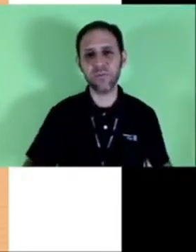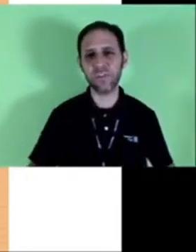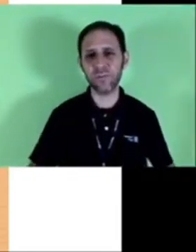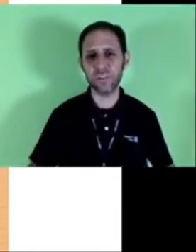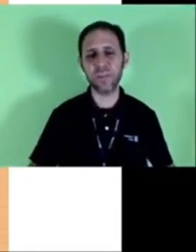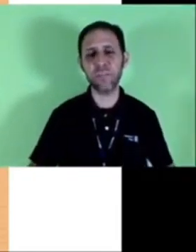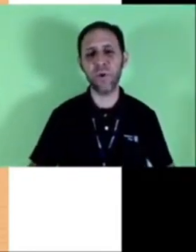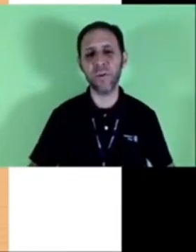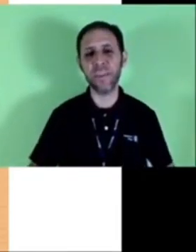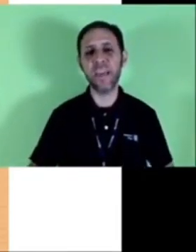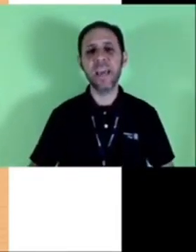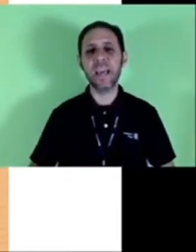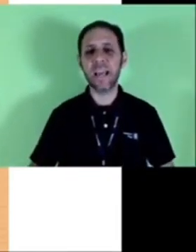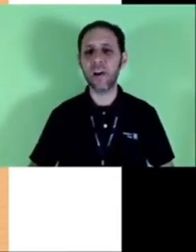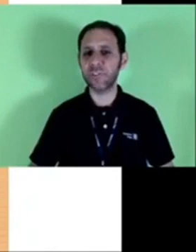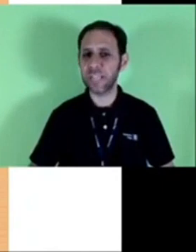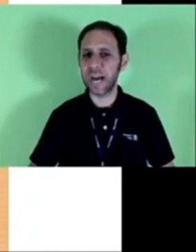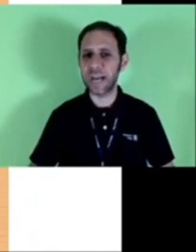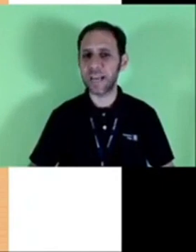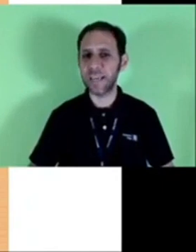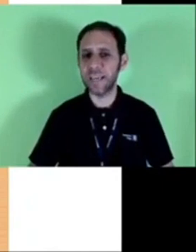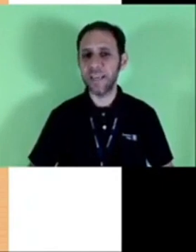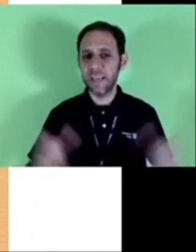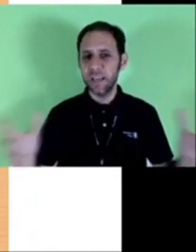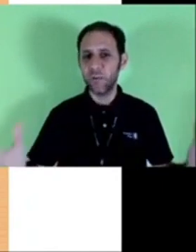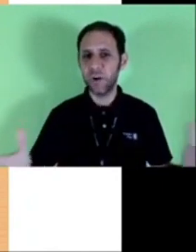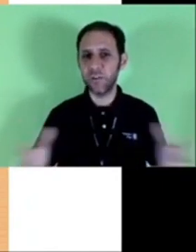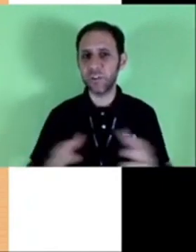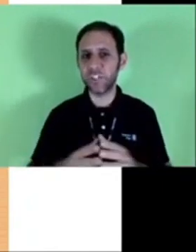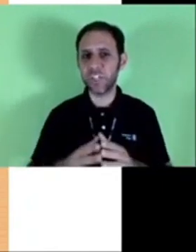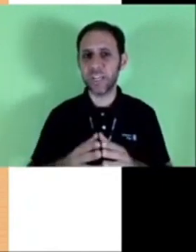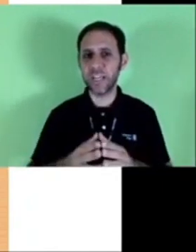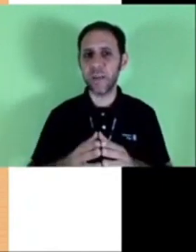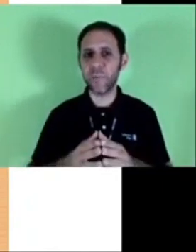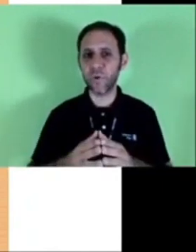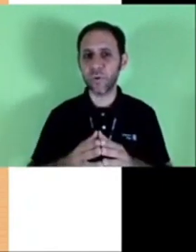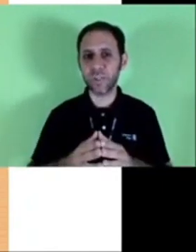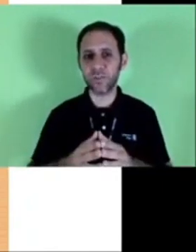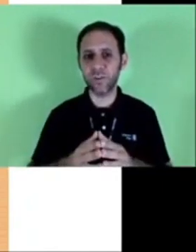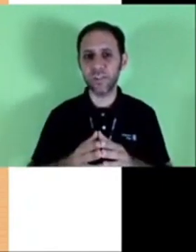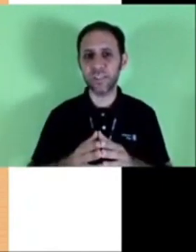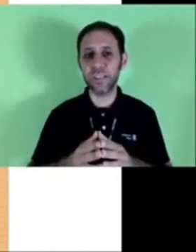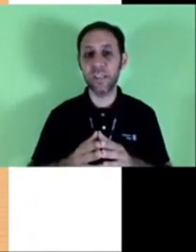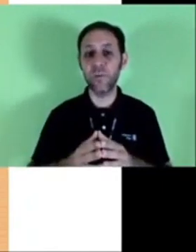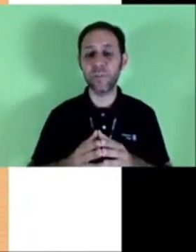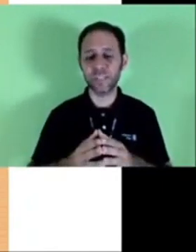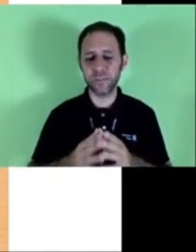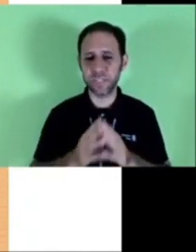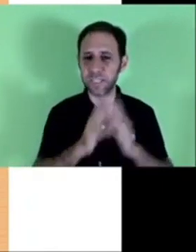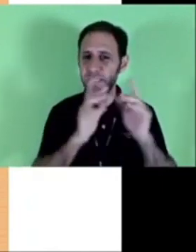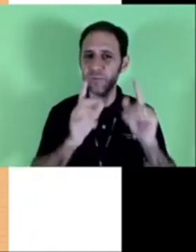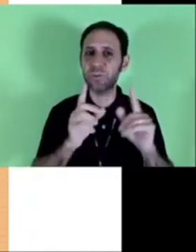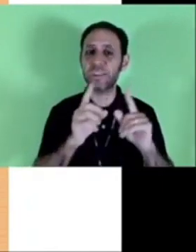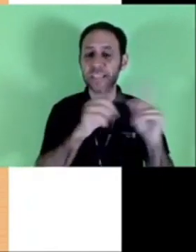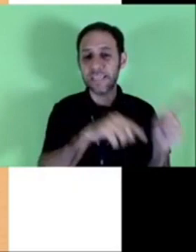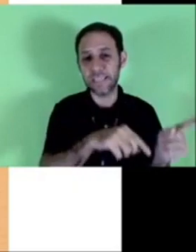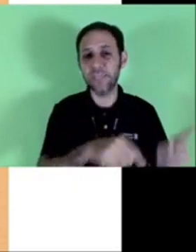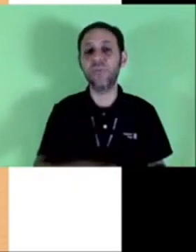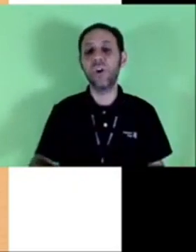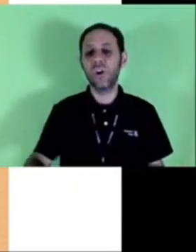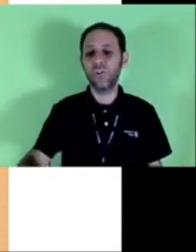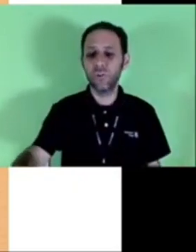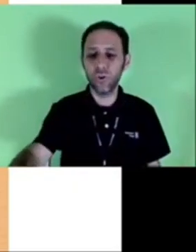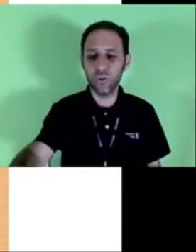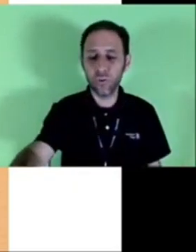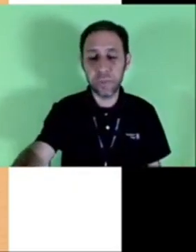Porque existem algumas coisas que podem causar aí quando a gente cria procurações e não prestamos atenção no que está